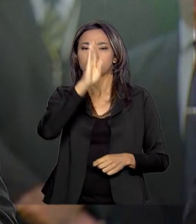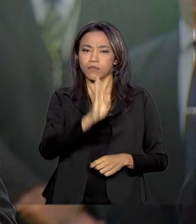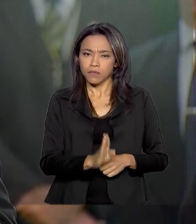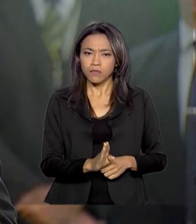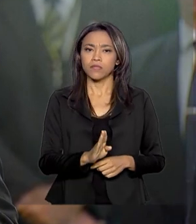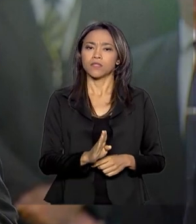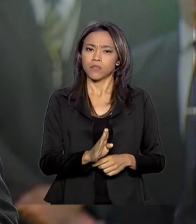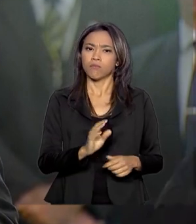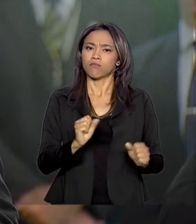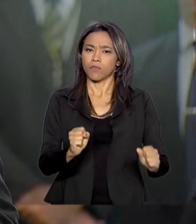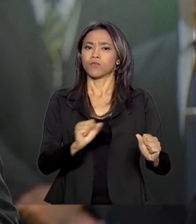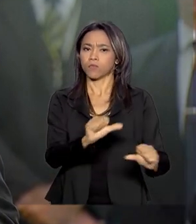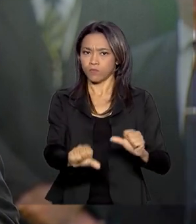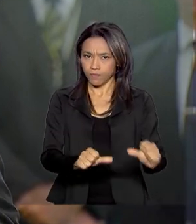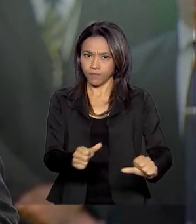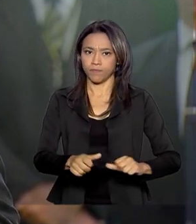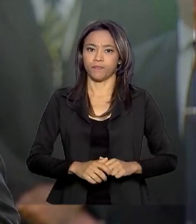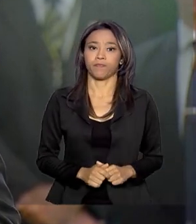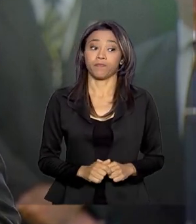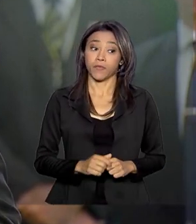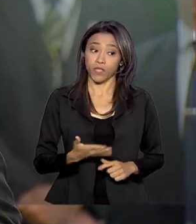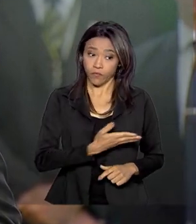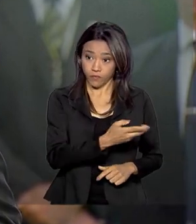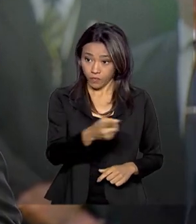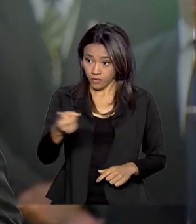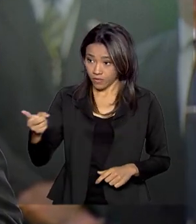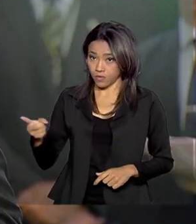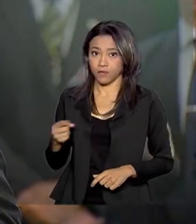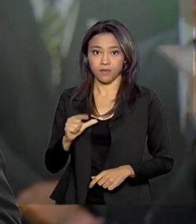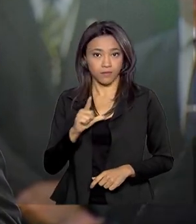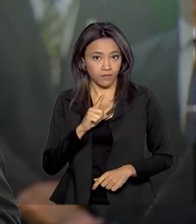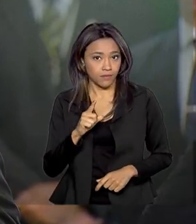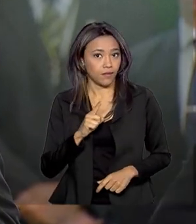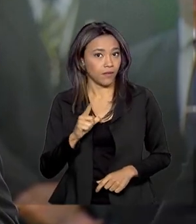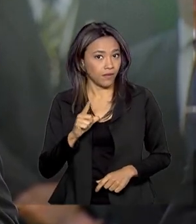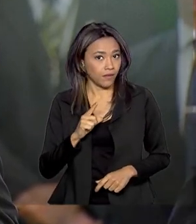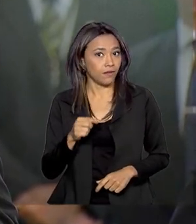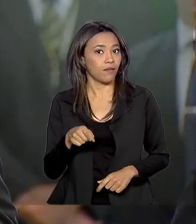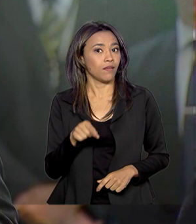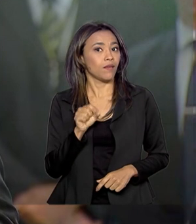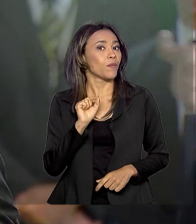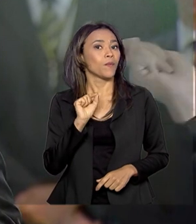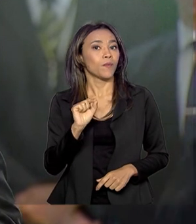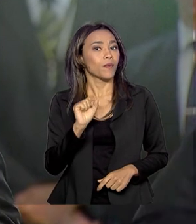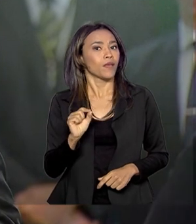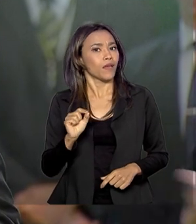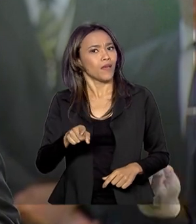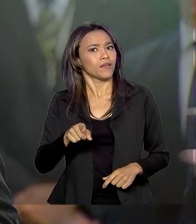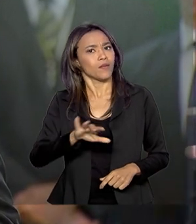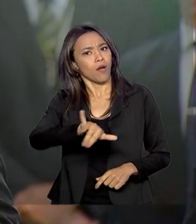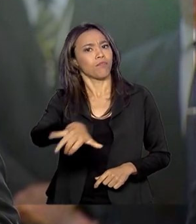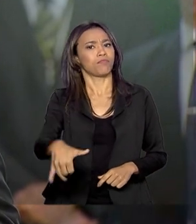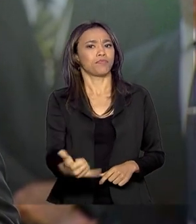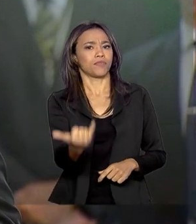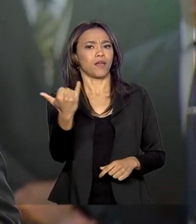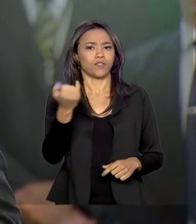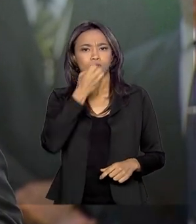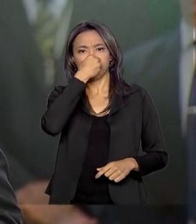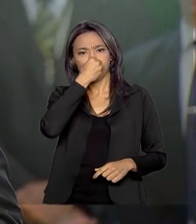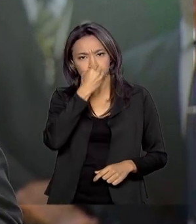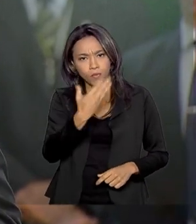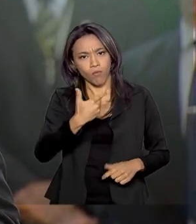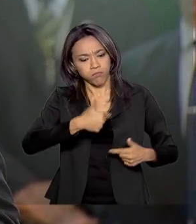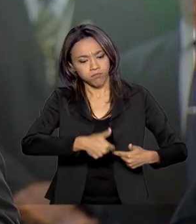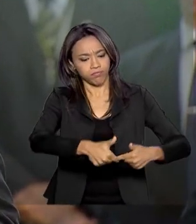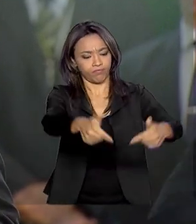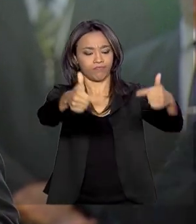mudar. E vocês têm essa possibilidade agora, ao exercer um bom trabalho,